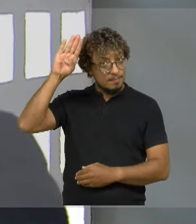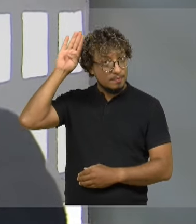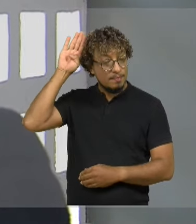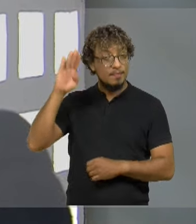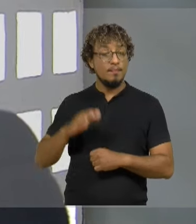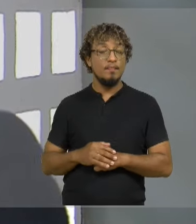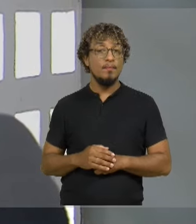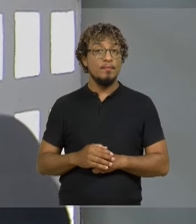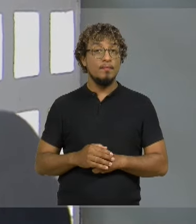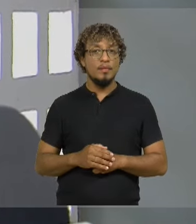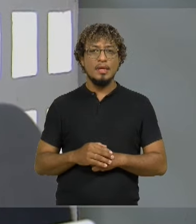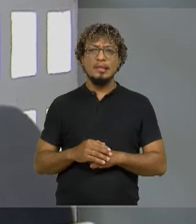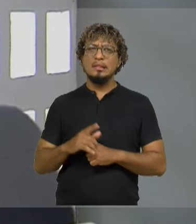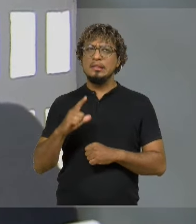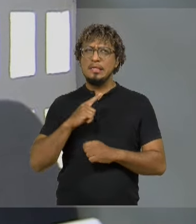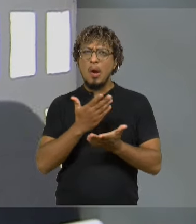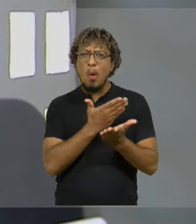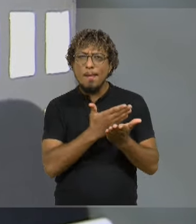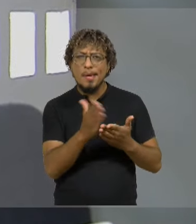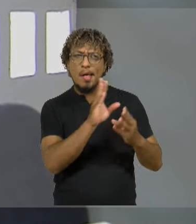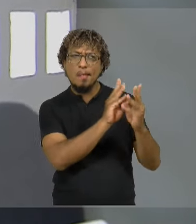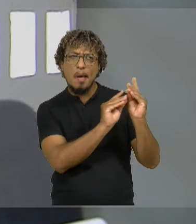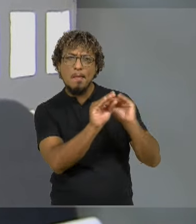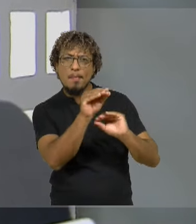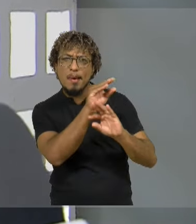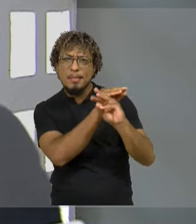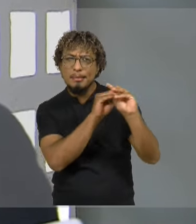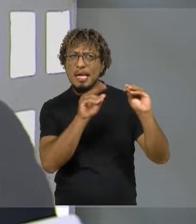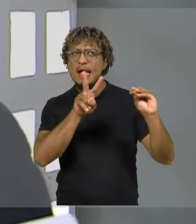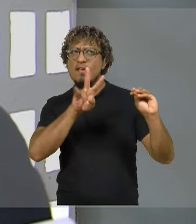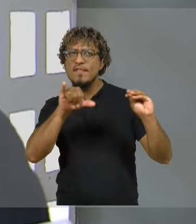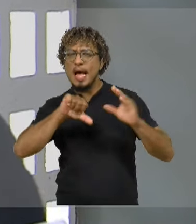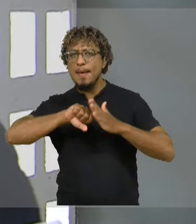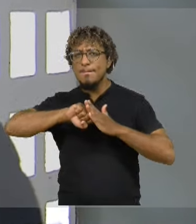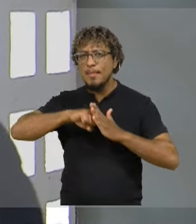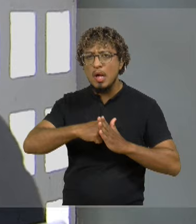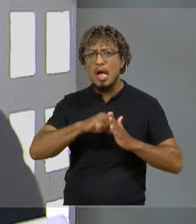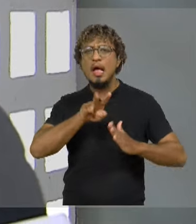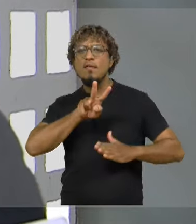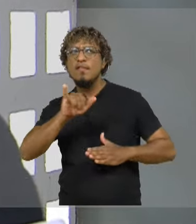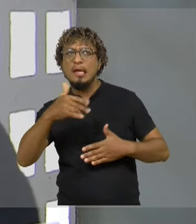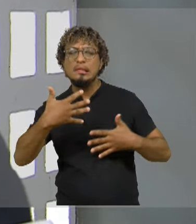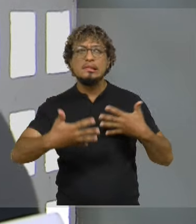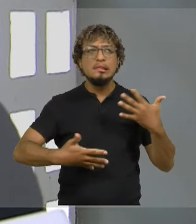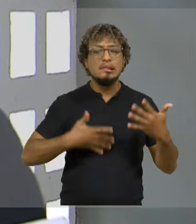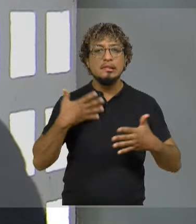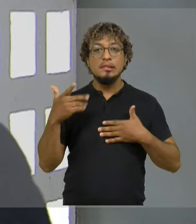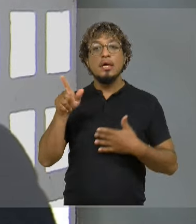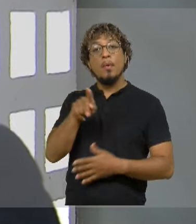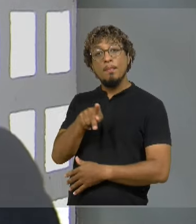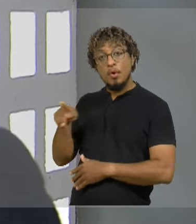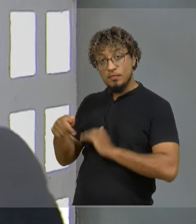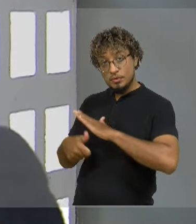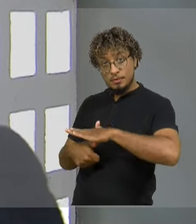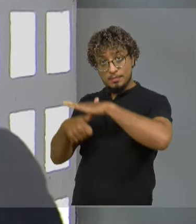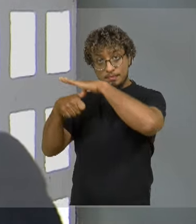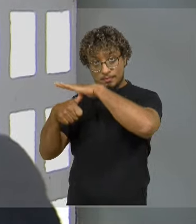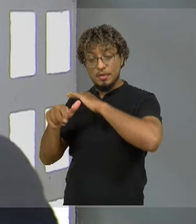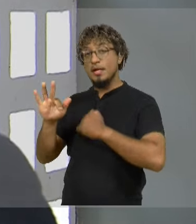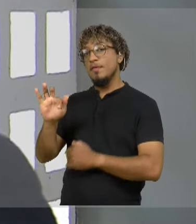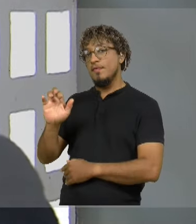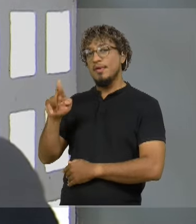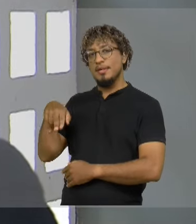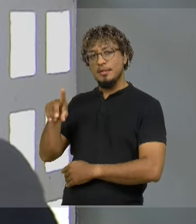nós tivemos os rumores de que haveria esse contingenciamento, que haveria esse bloqueio, o professor Fernando fez um trabalho